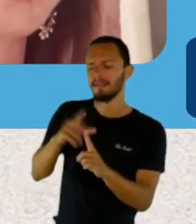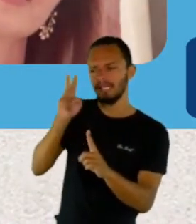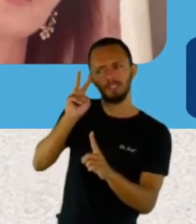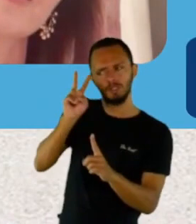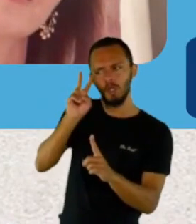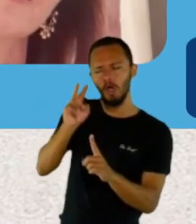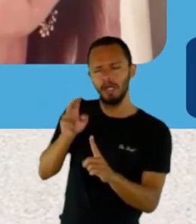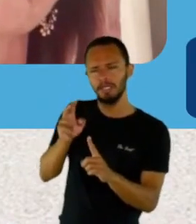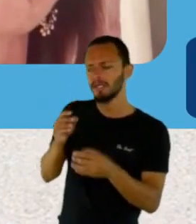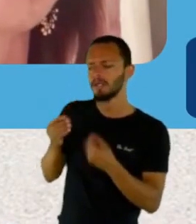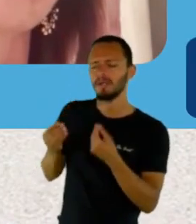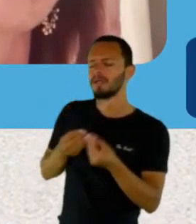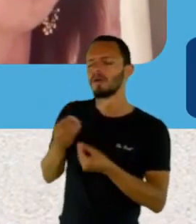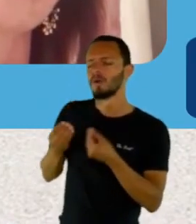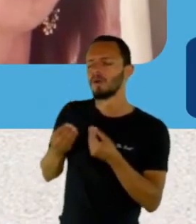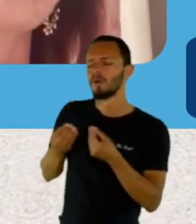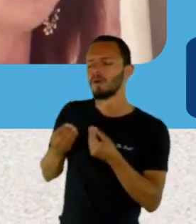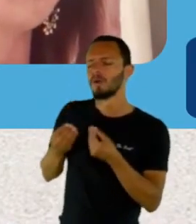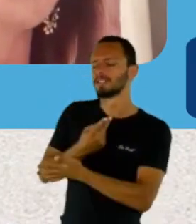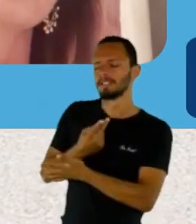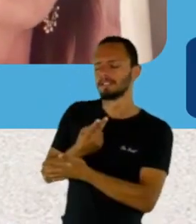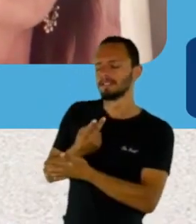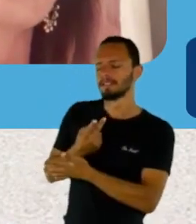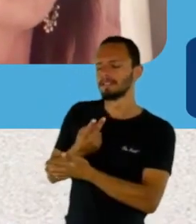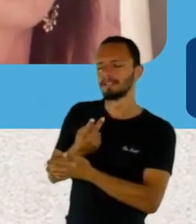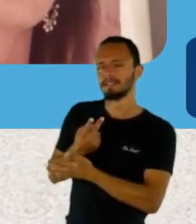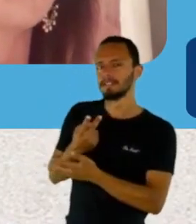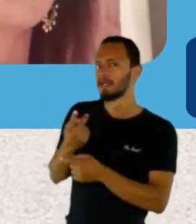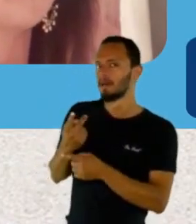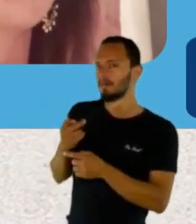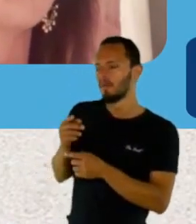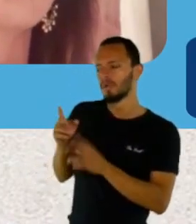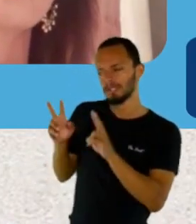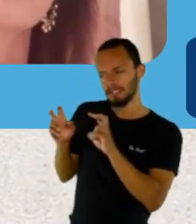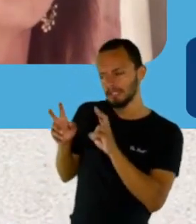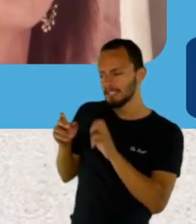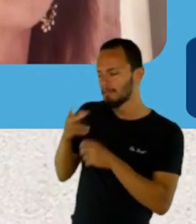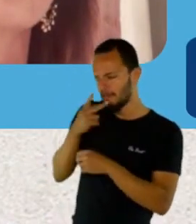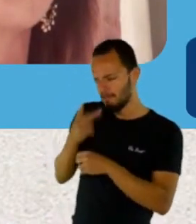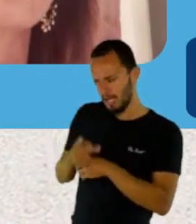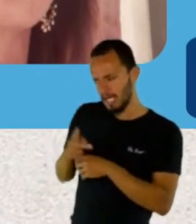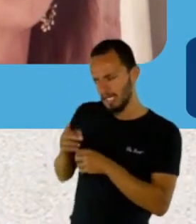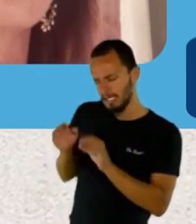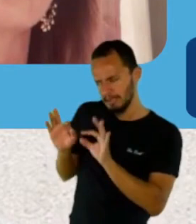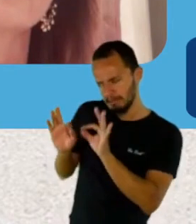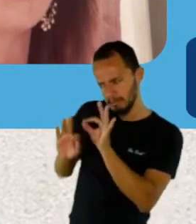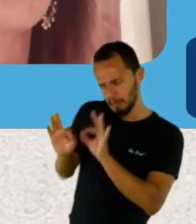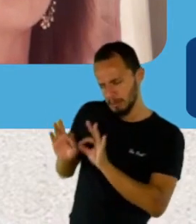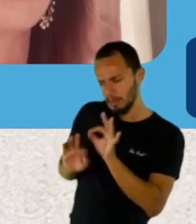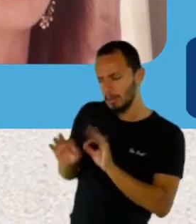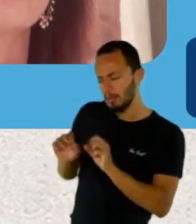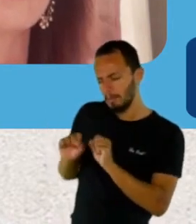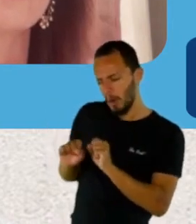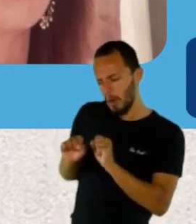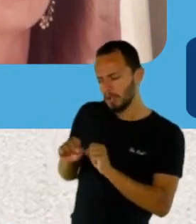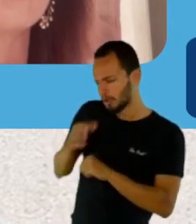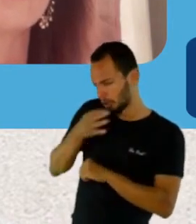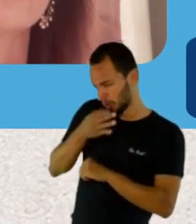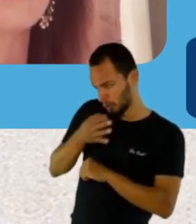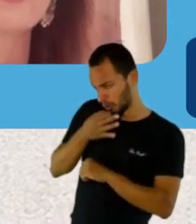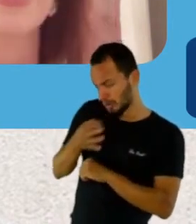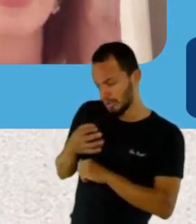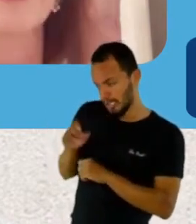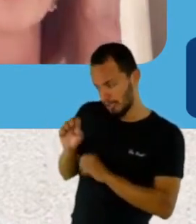Como que elas chegaram pra você? Se você pode citar alguma, mas adiantar um pouco, assim,